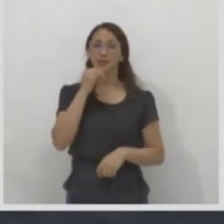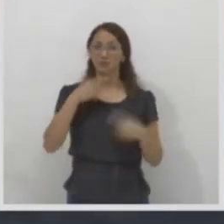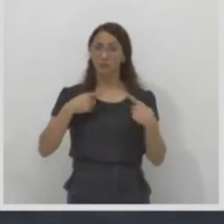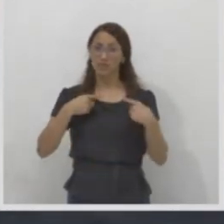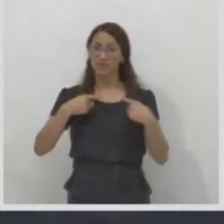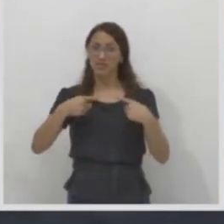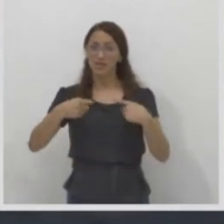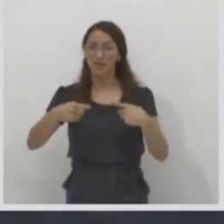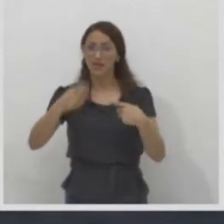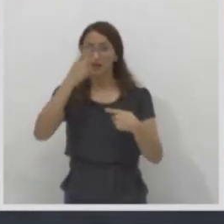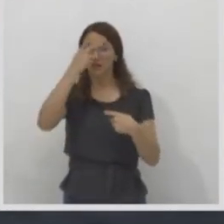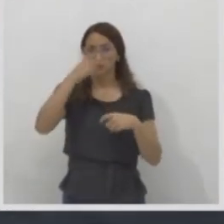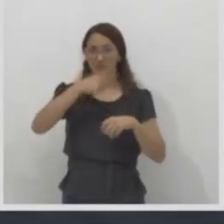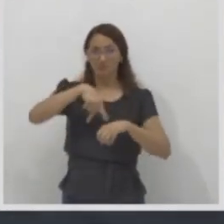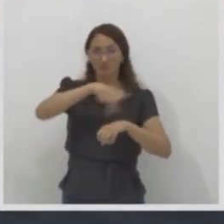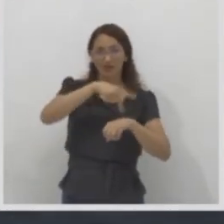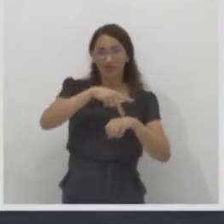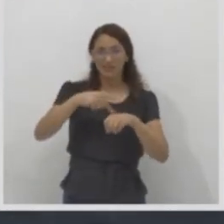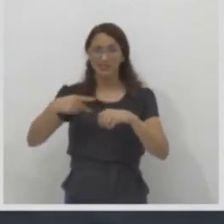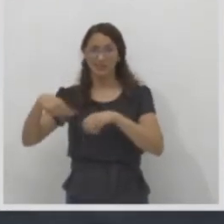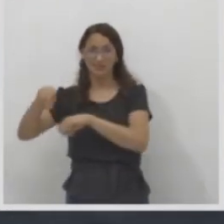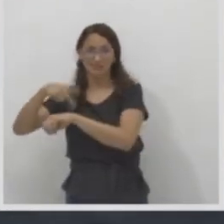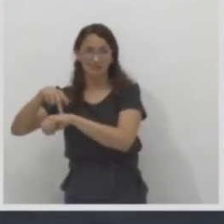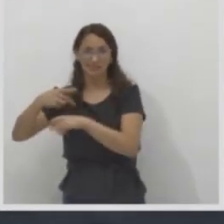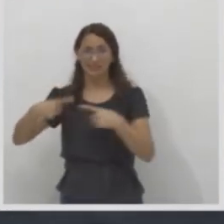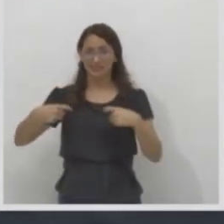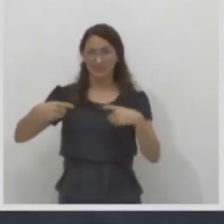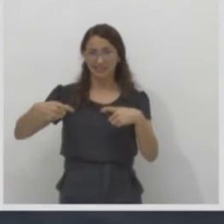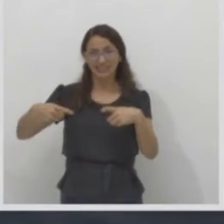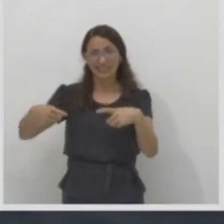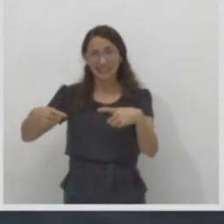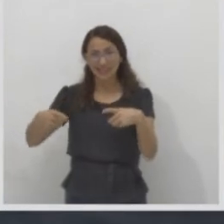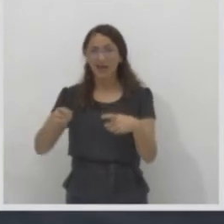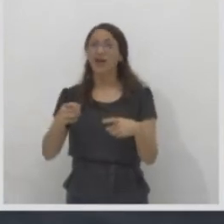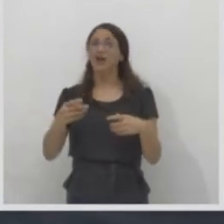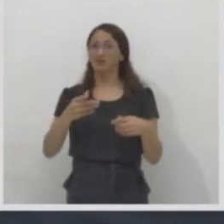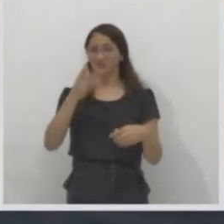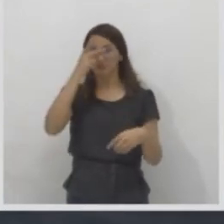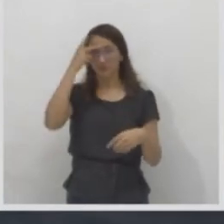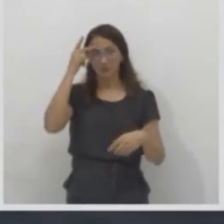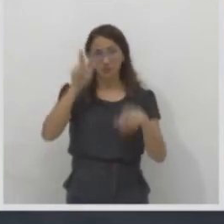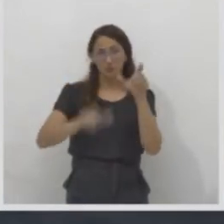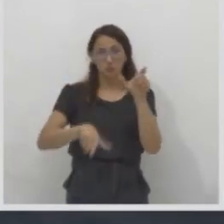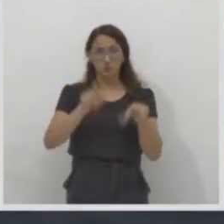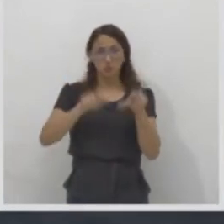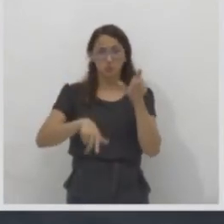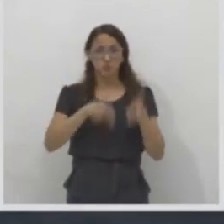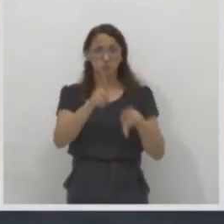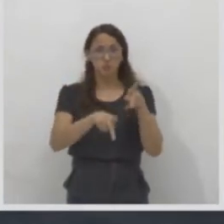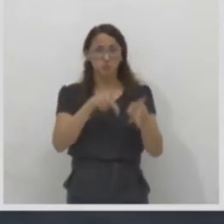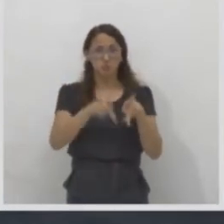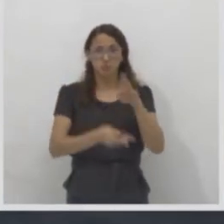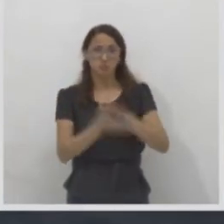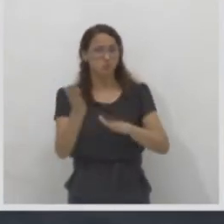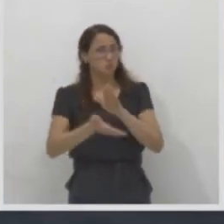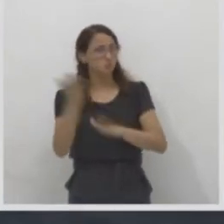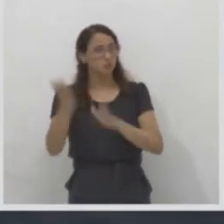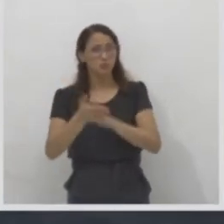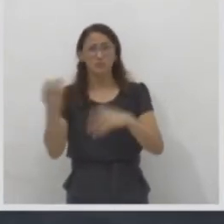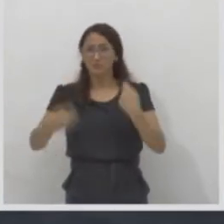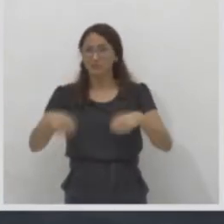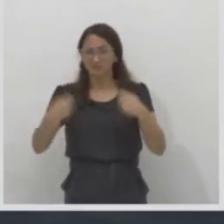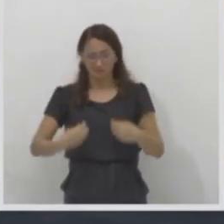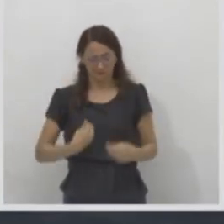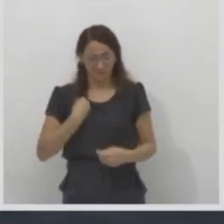obrigada a fugir daquele território, para, claro, salvaguardar a sua vida. O que ele quer